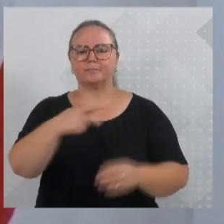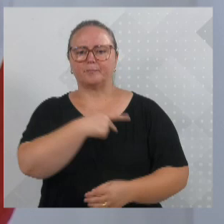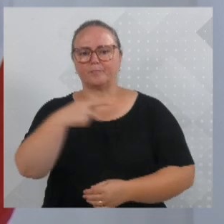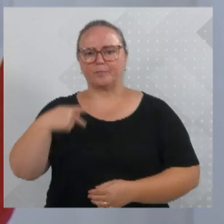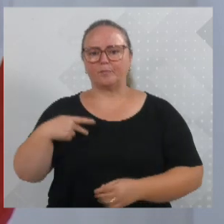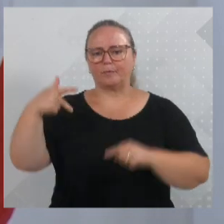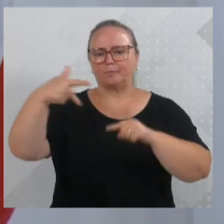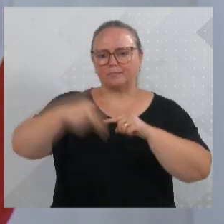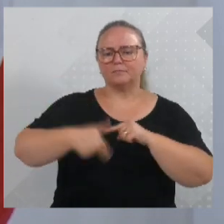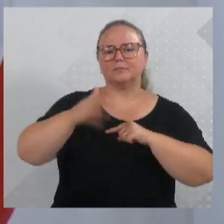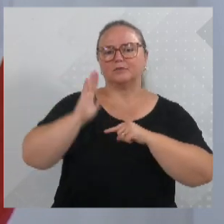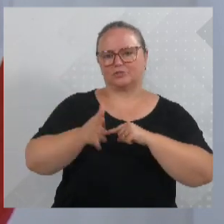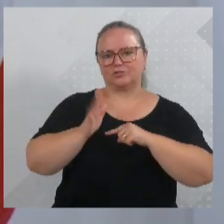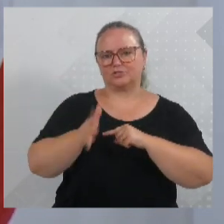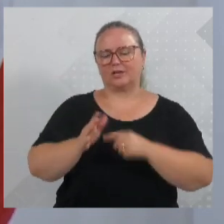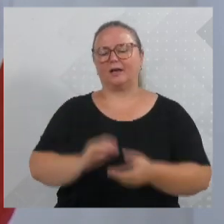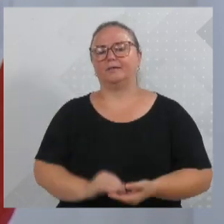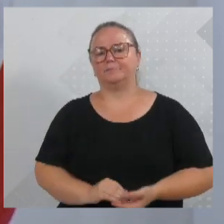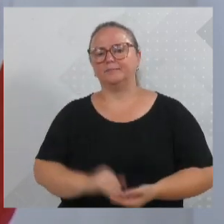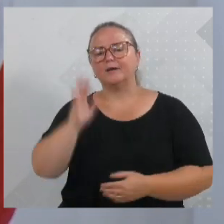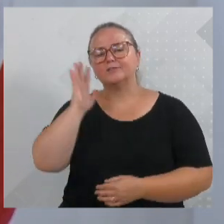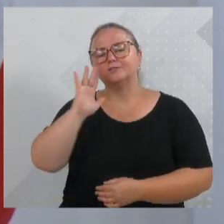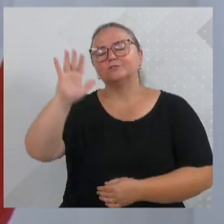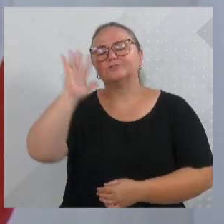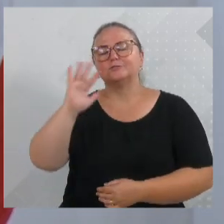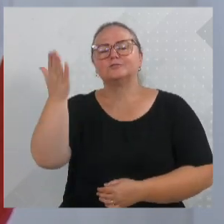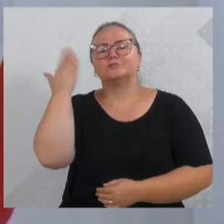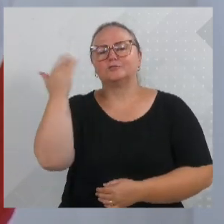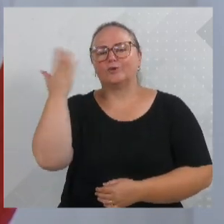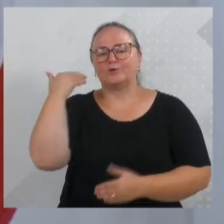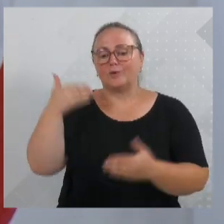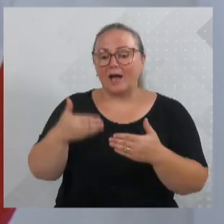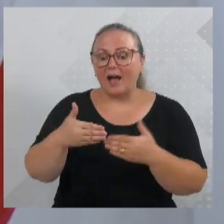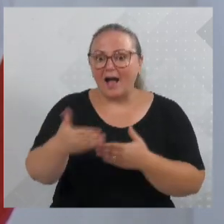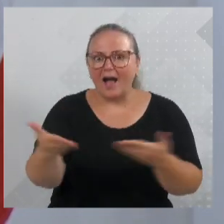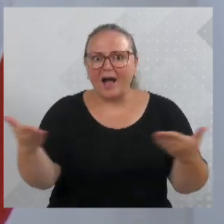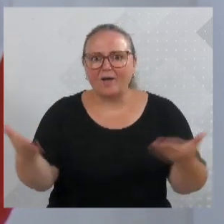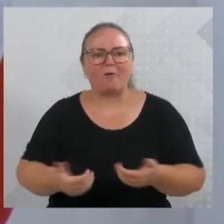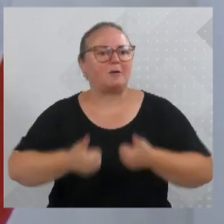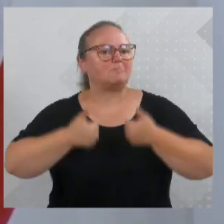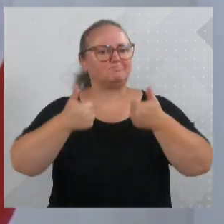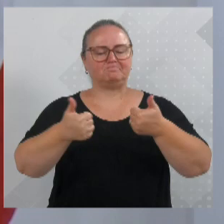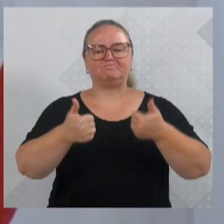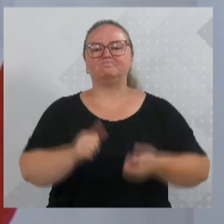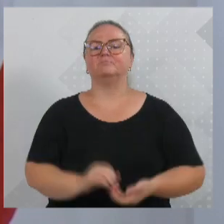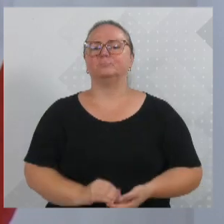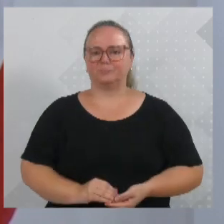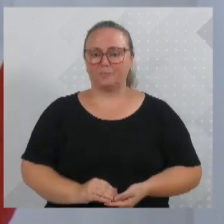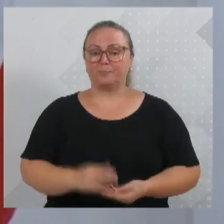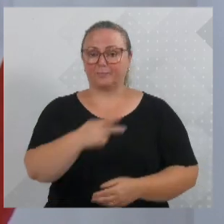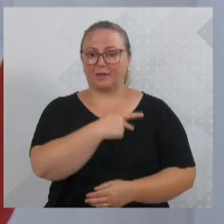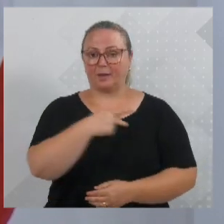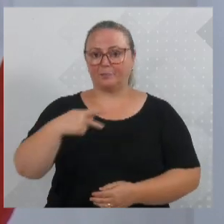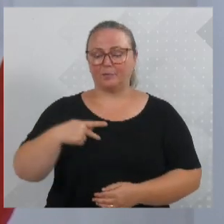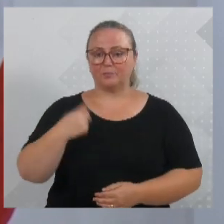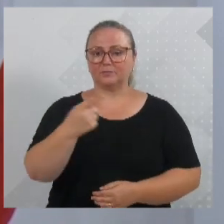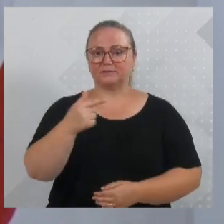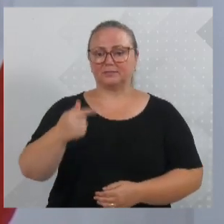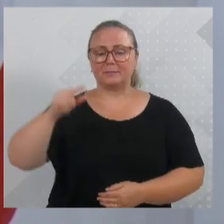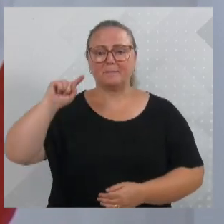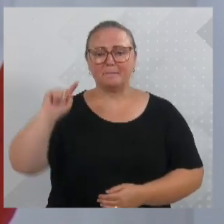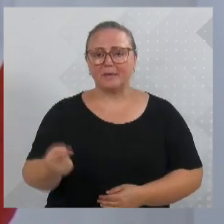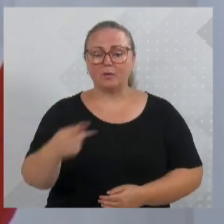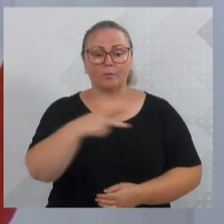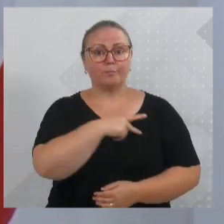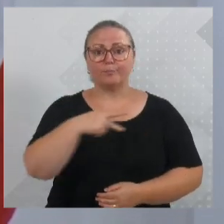castrados nos últimos anos da cidade, é um sonho que a gente sonhou lá atrás e que diziam que era impossível. E só do público a gente está atingindo 17 mil animais. Isso